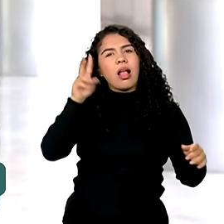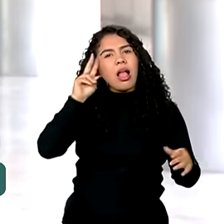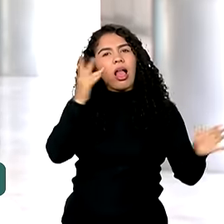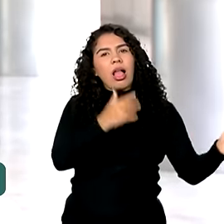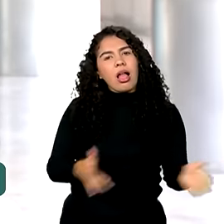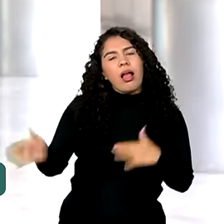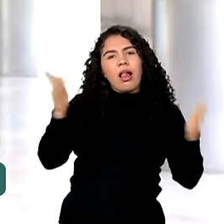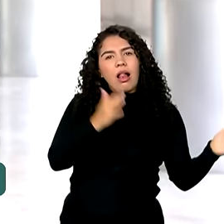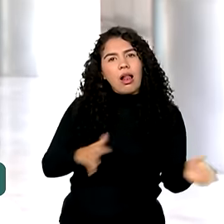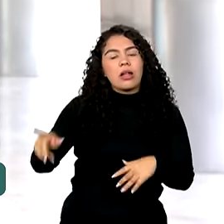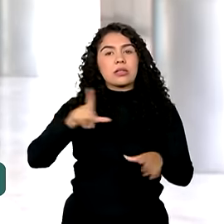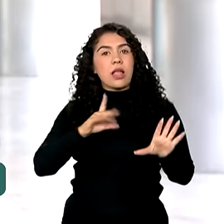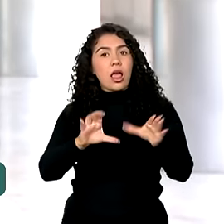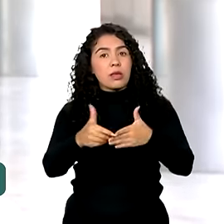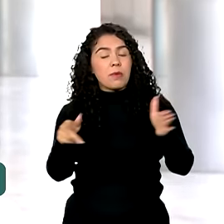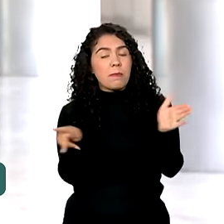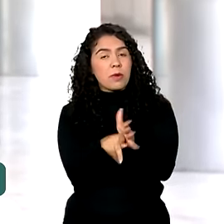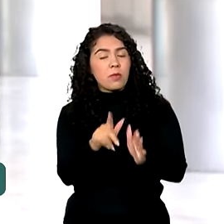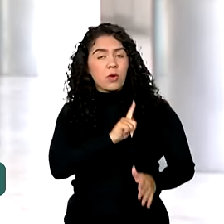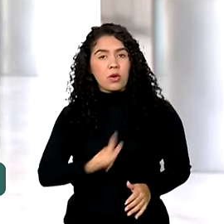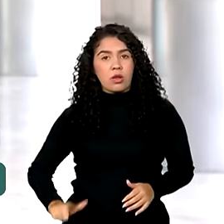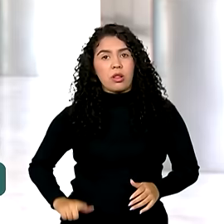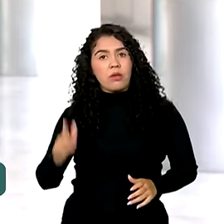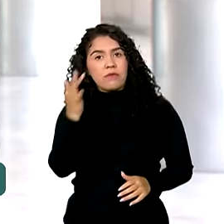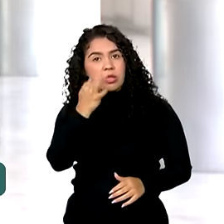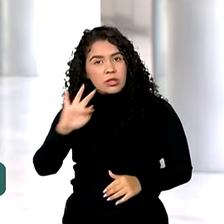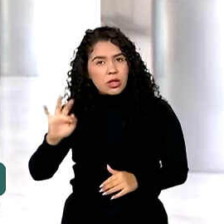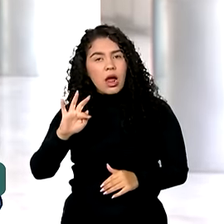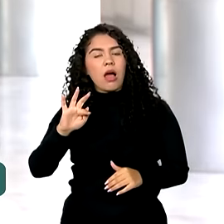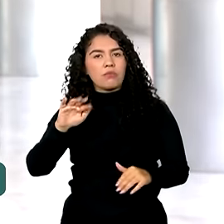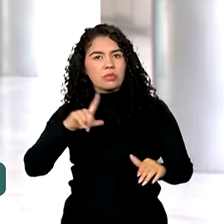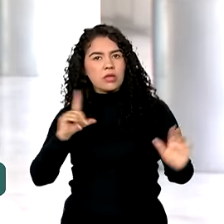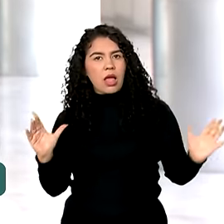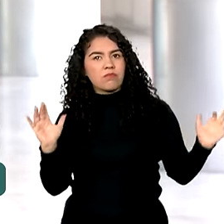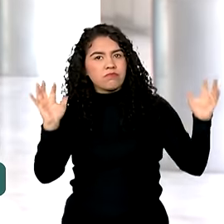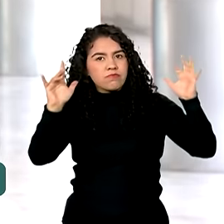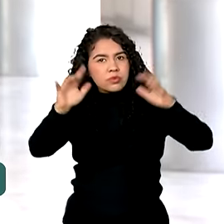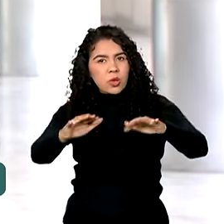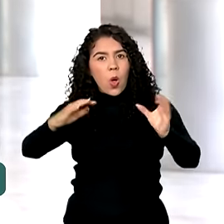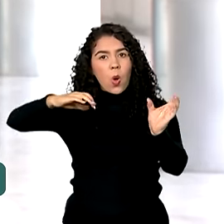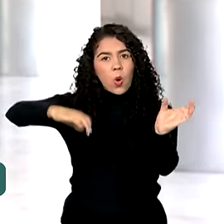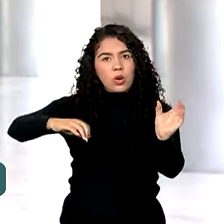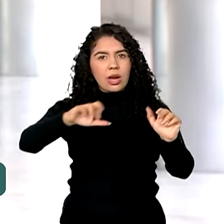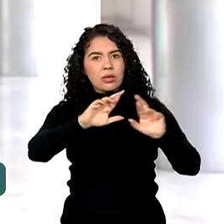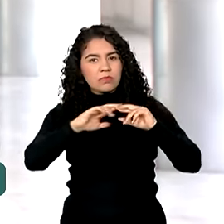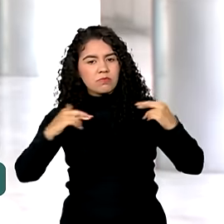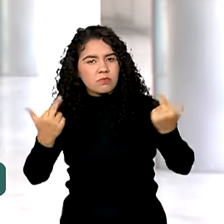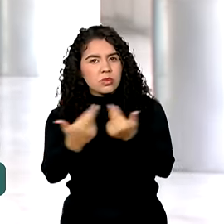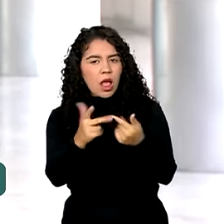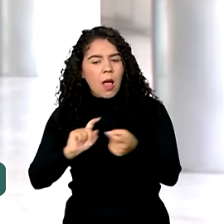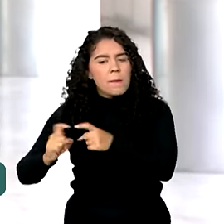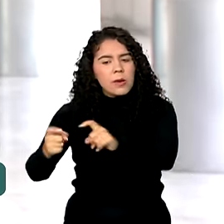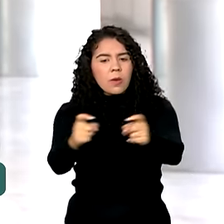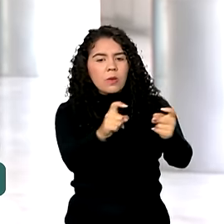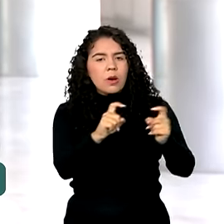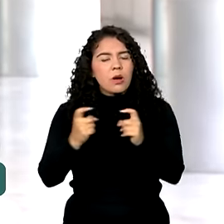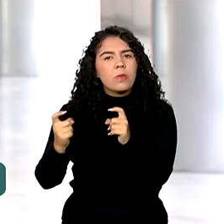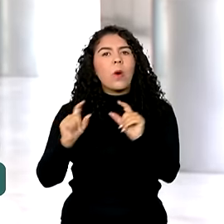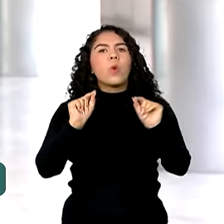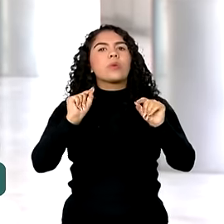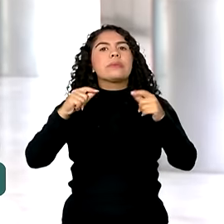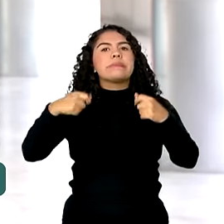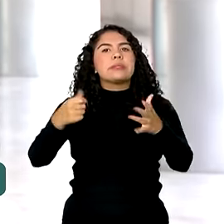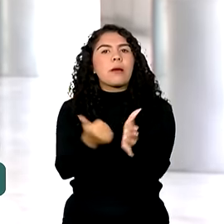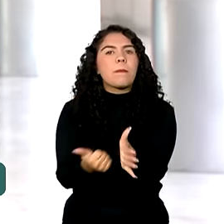que a equipe do governo federal se reúne com os líderes do governo lá no Congresso para alinhar a coordenação política da semana, debater o que deve ser